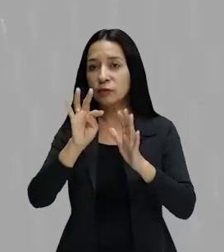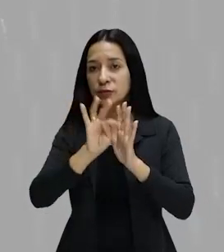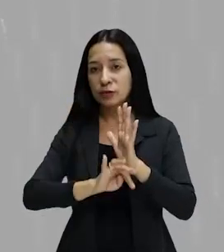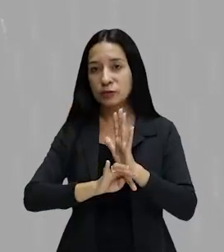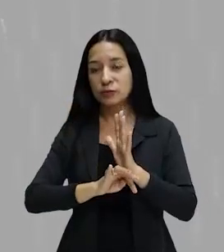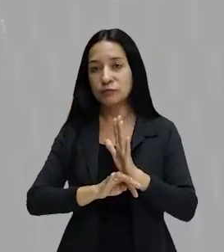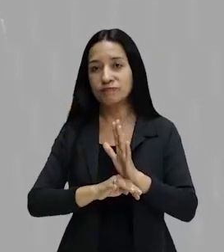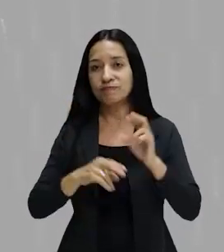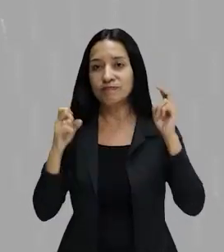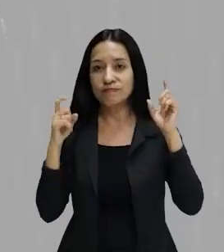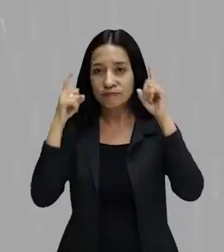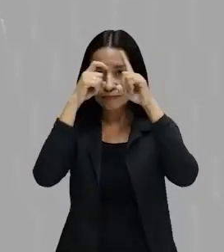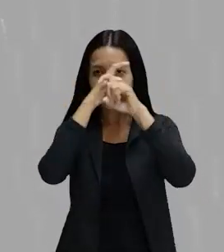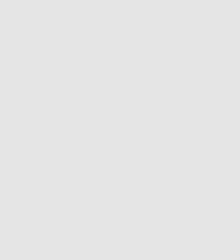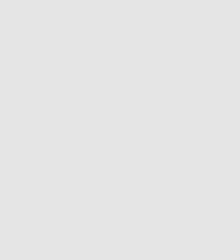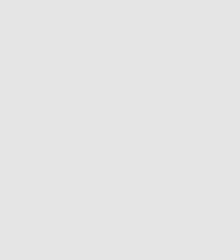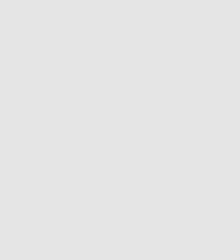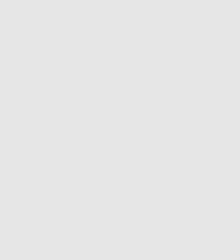Compliquei?